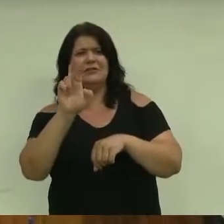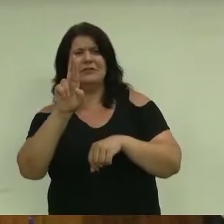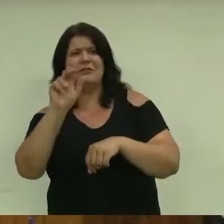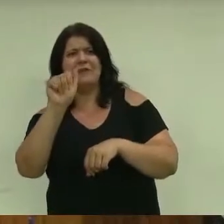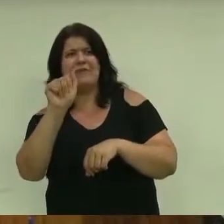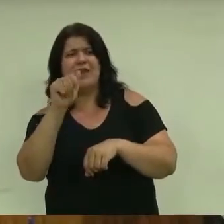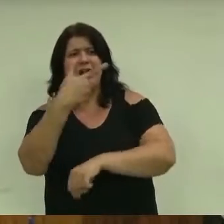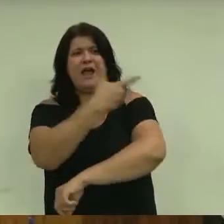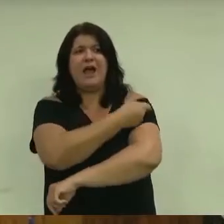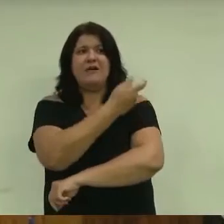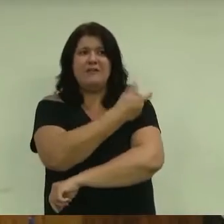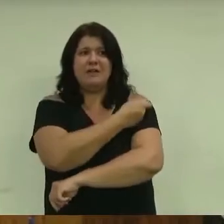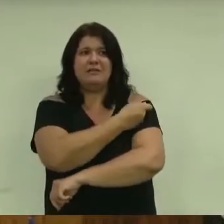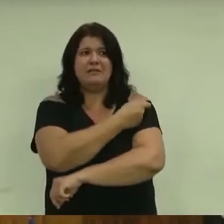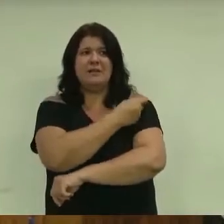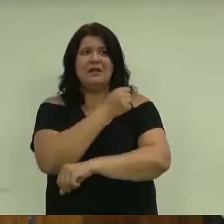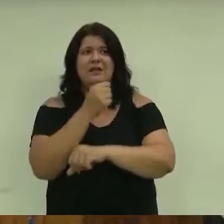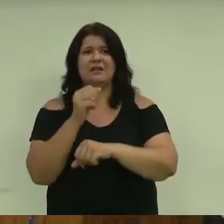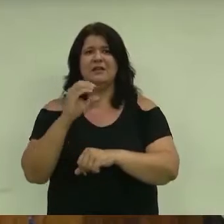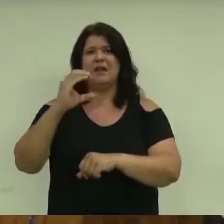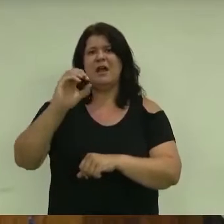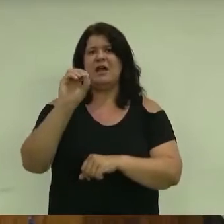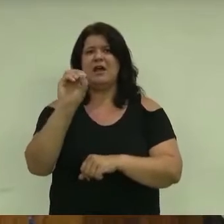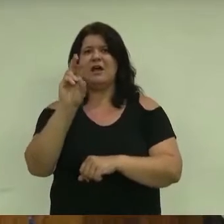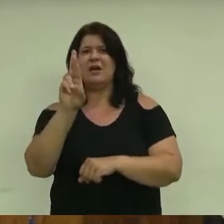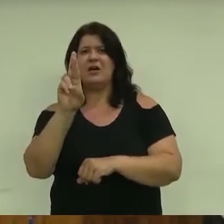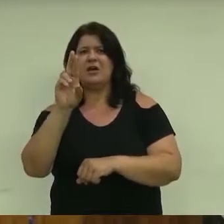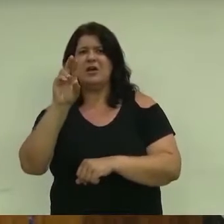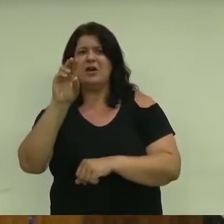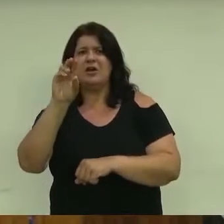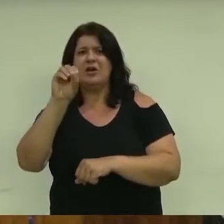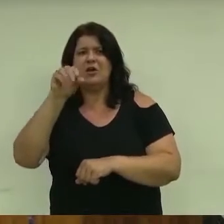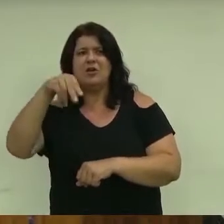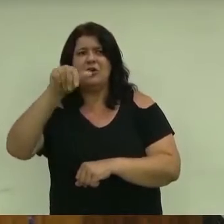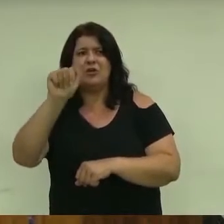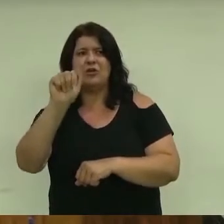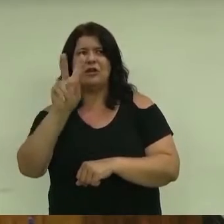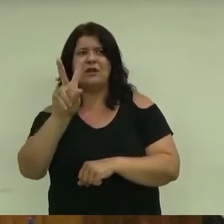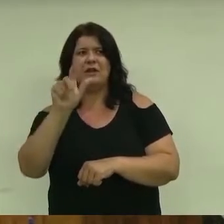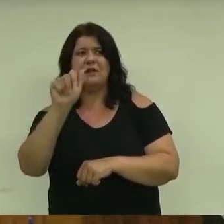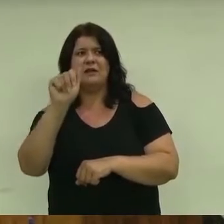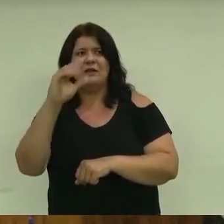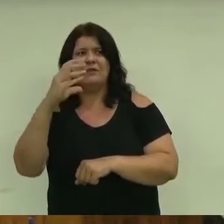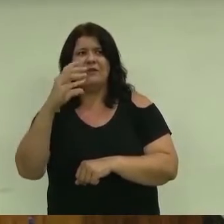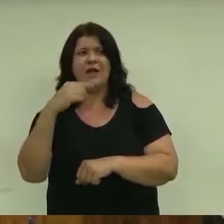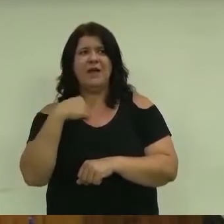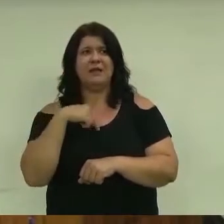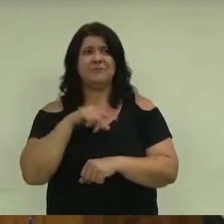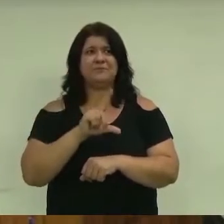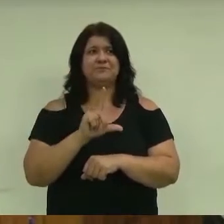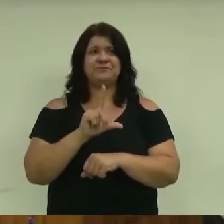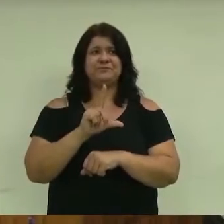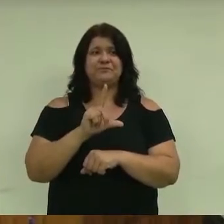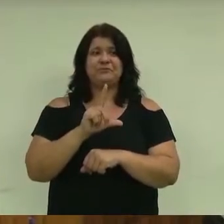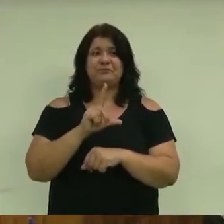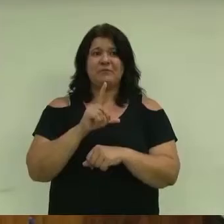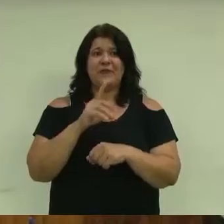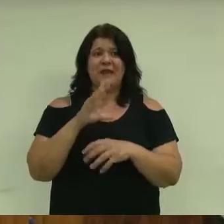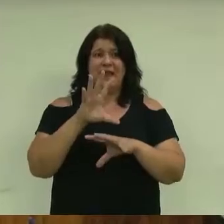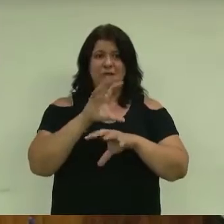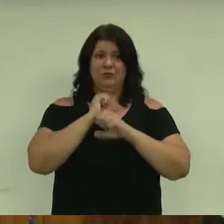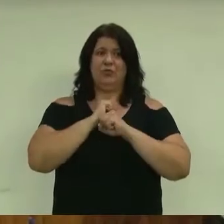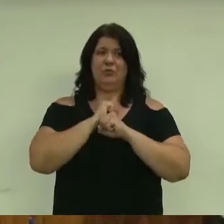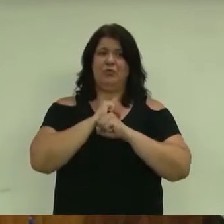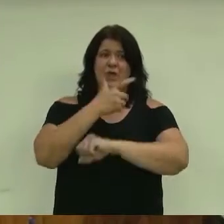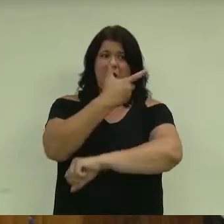as vacinas, a Coronavac, se eu não me engano, mesmo que depois que a pessoa toma a segunda dose, ela tem só 67% de